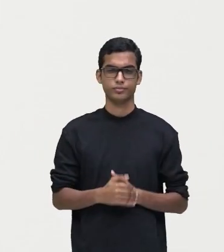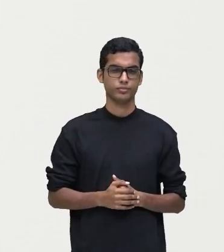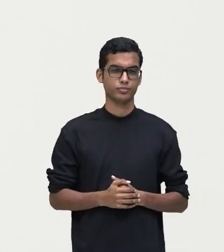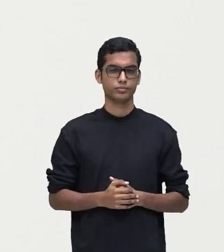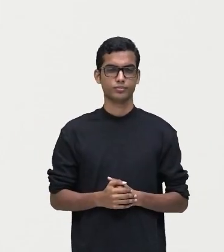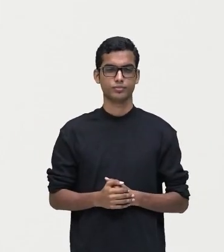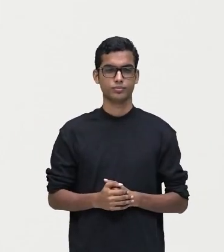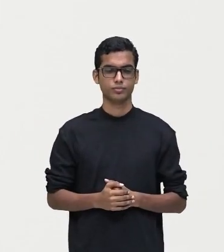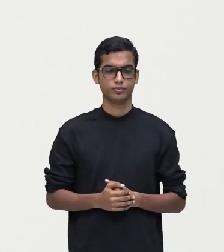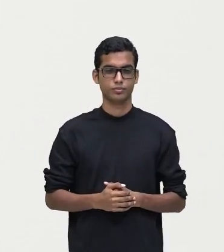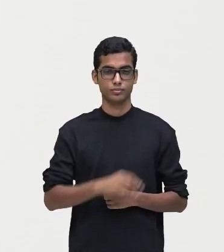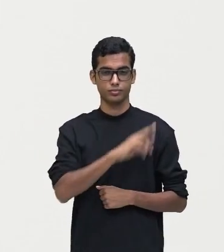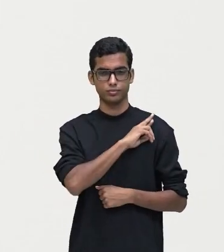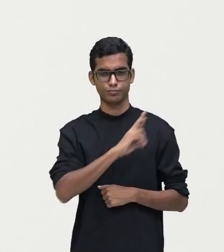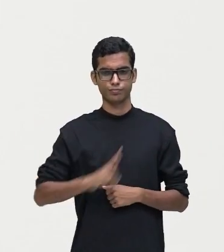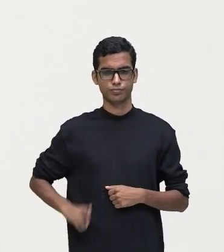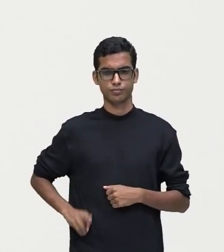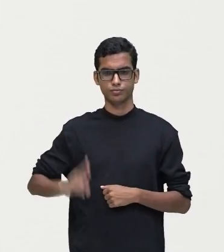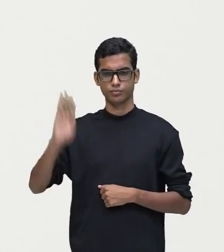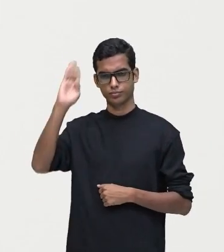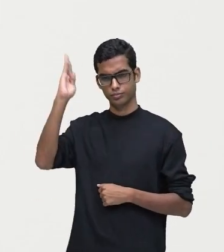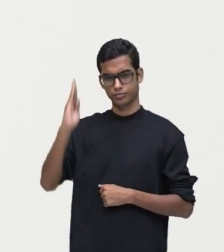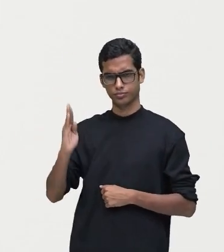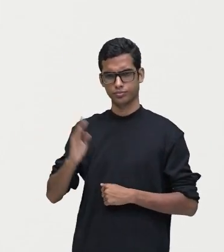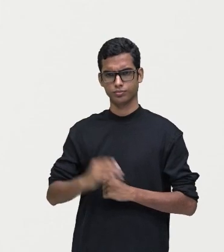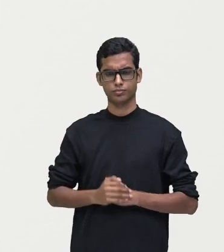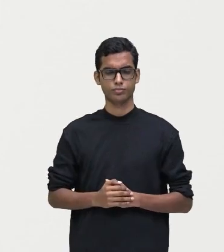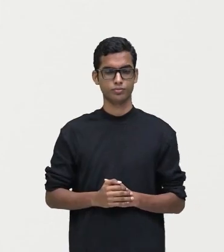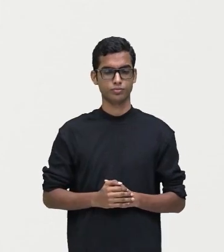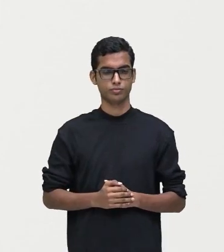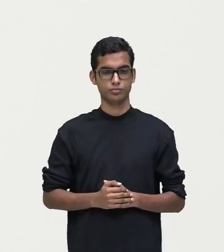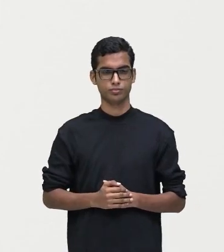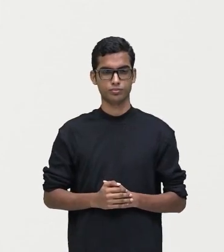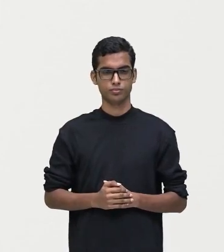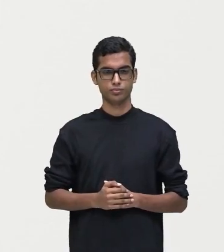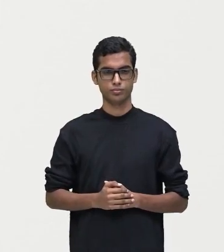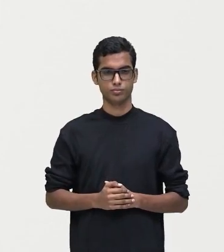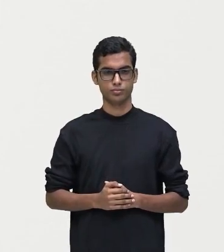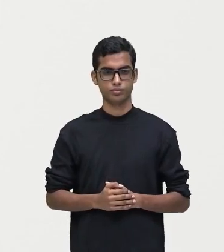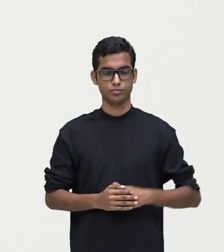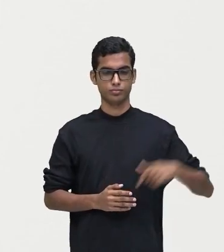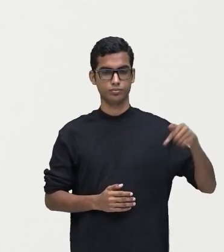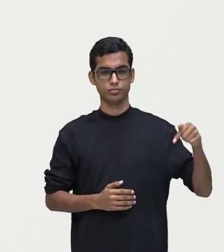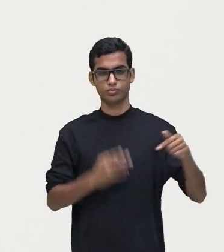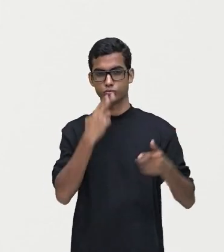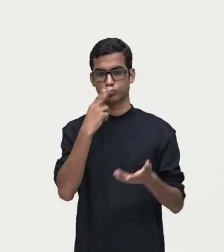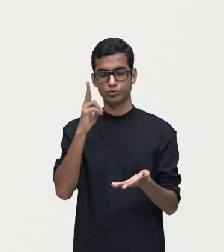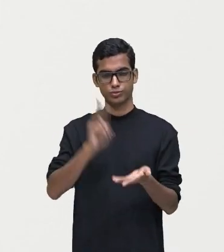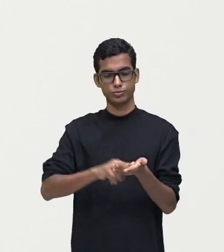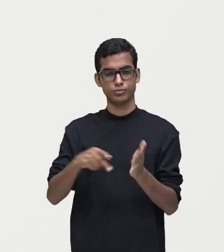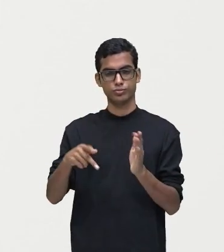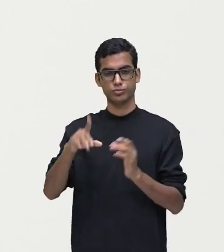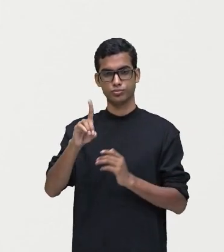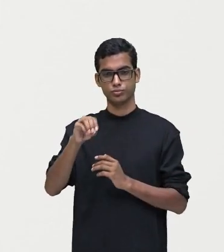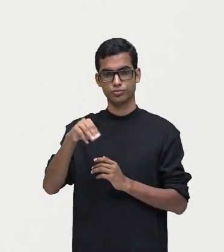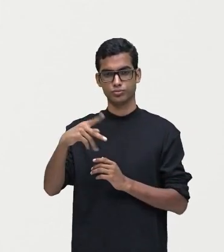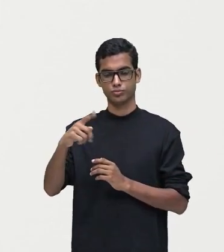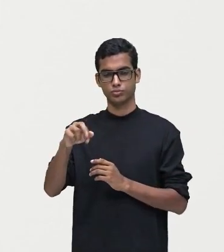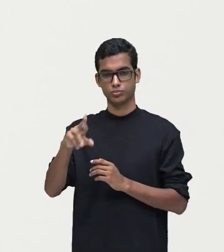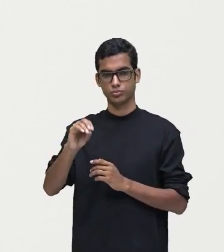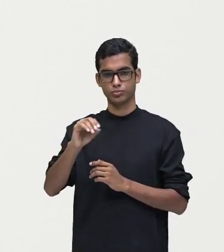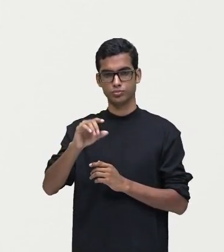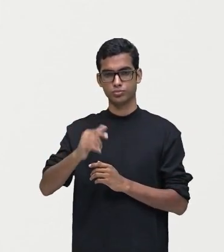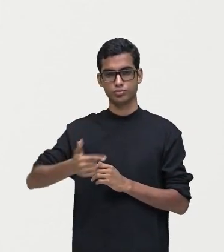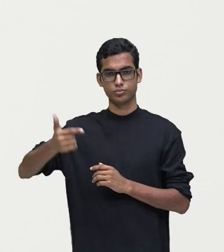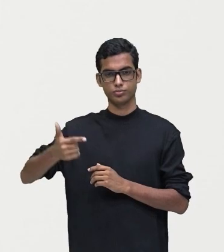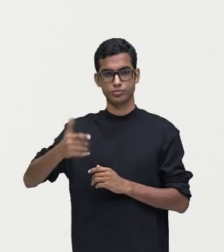só. Na República do Brasil, certo? Carta de Dom Pedro II aos brasileiros. Antes